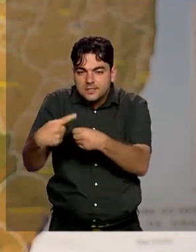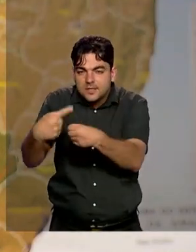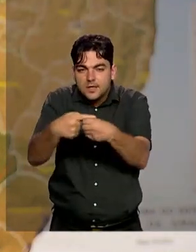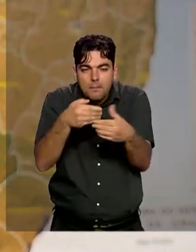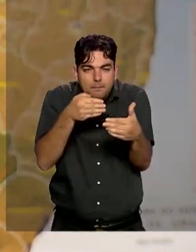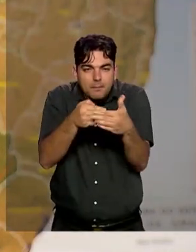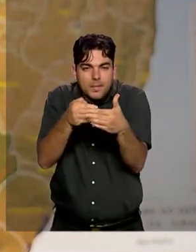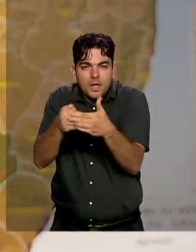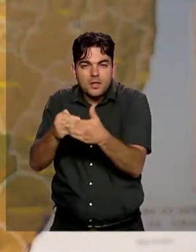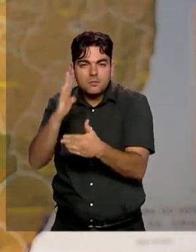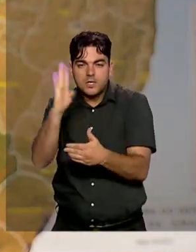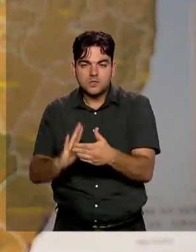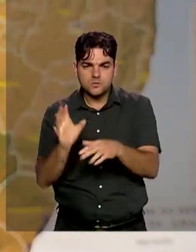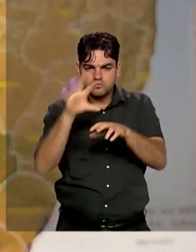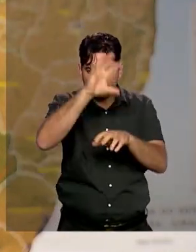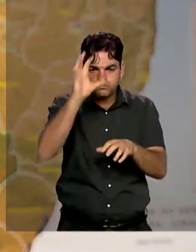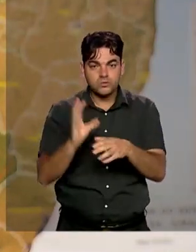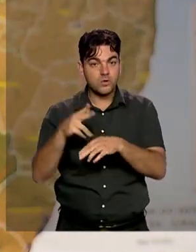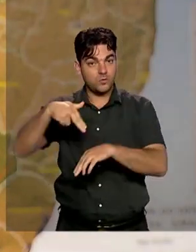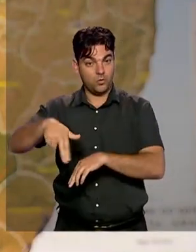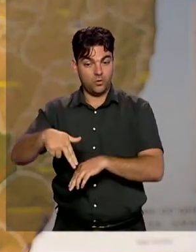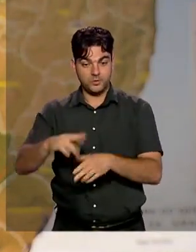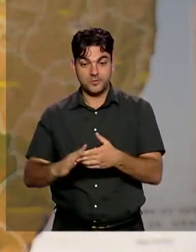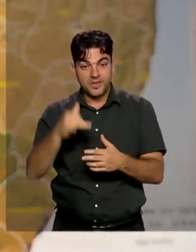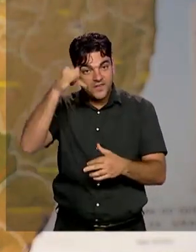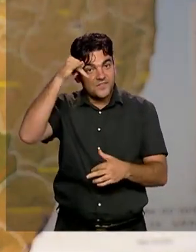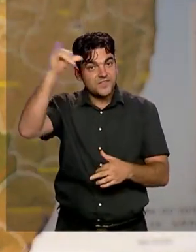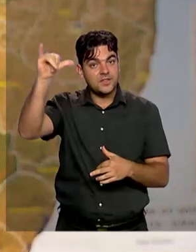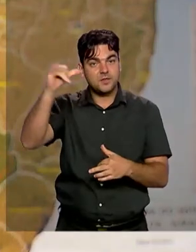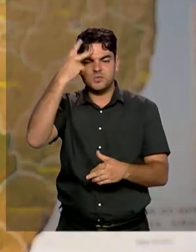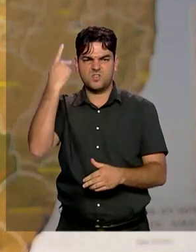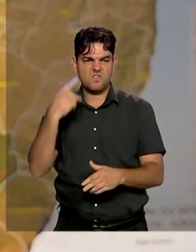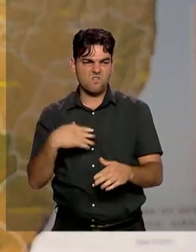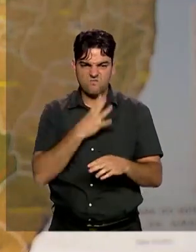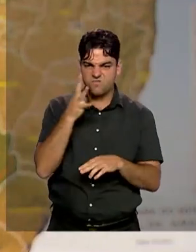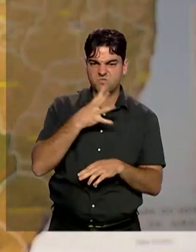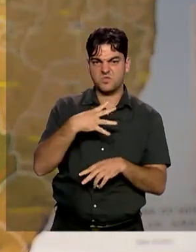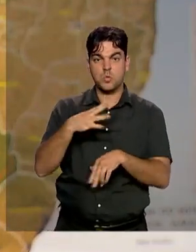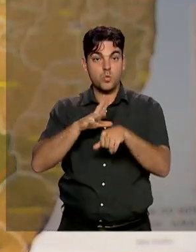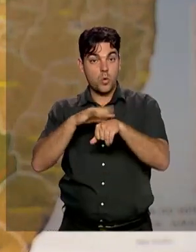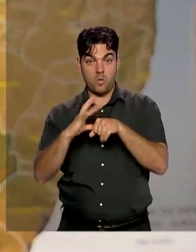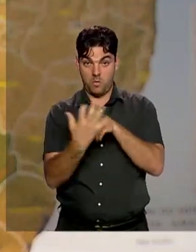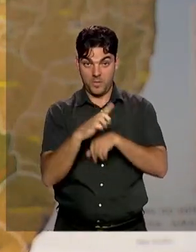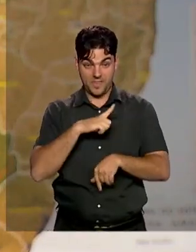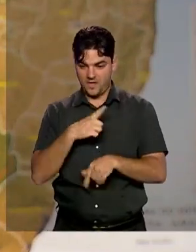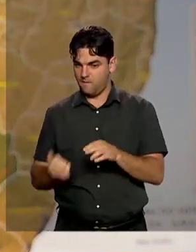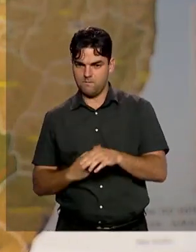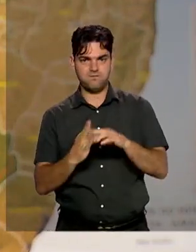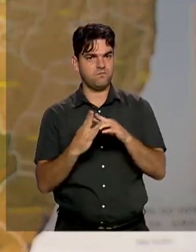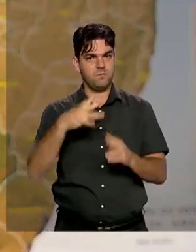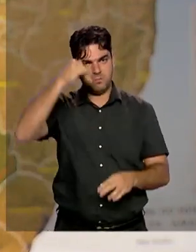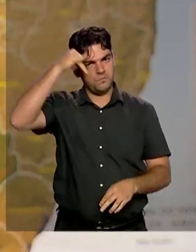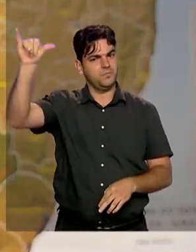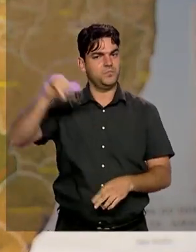fronteira com o Brasil na região norte para impedir o acesso de pessoas infectadas pelo coronavírus aqui no país.